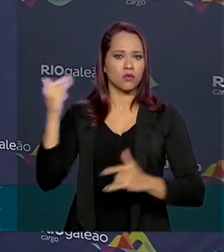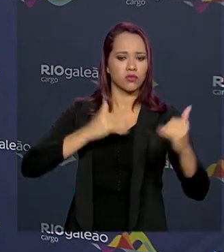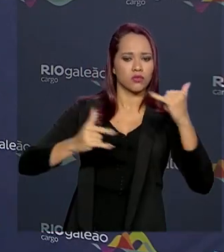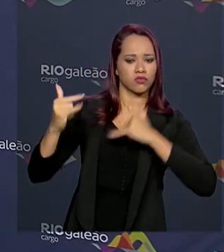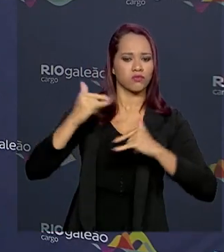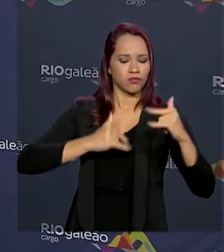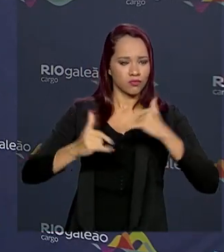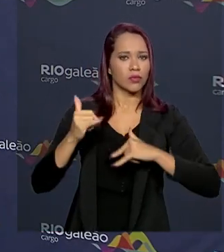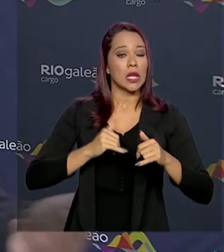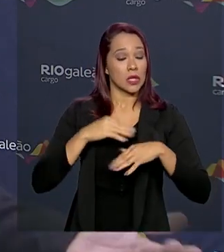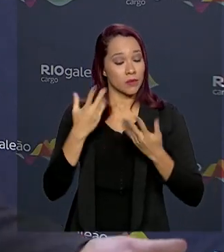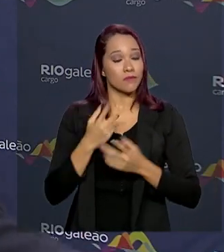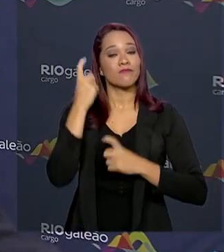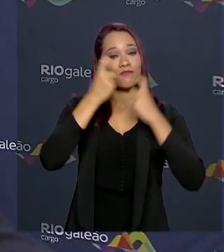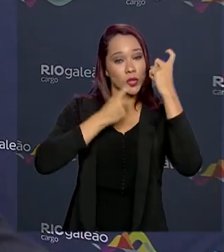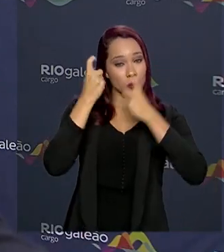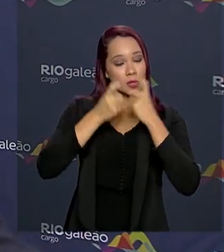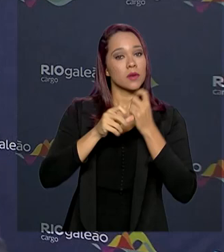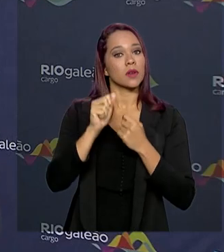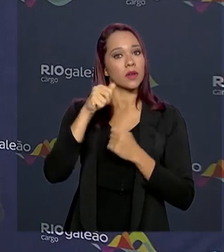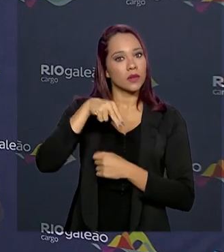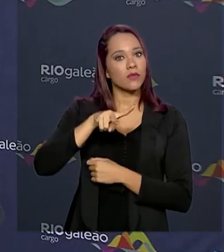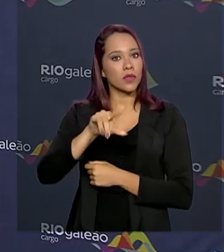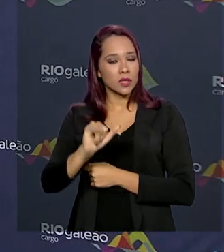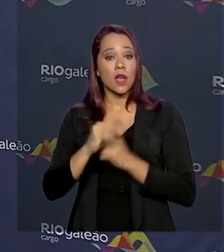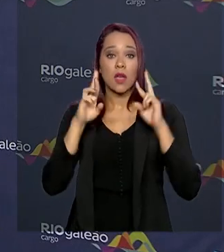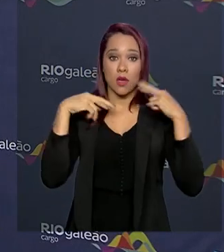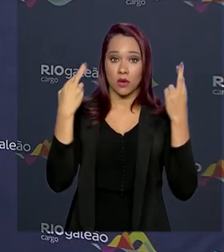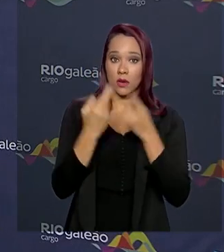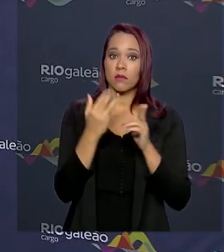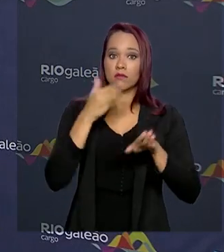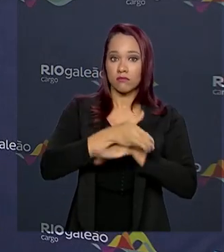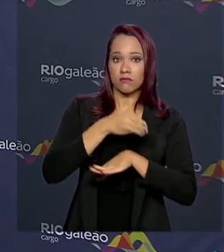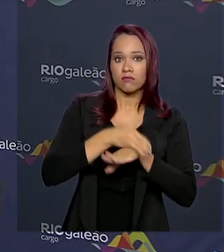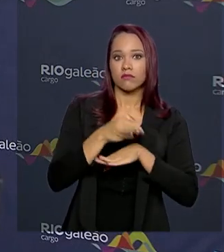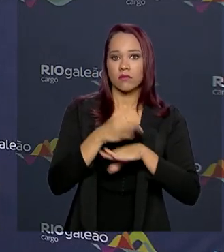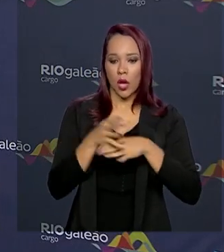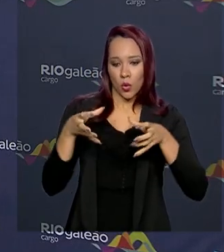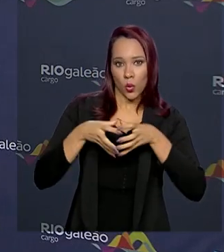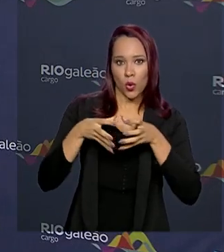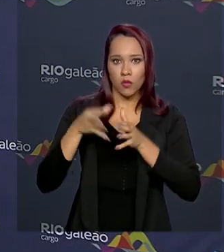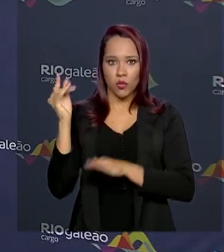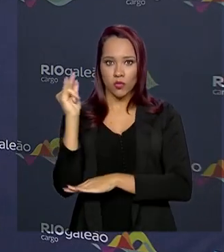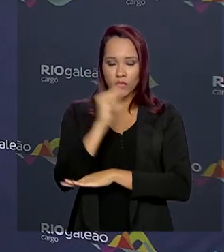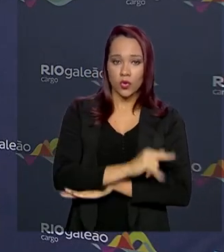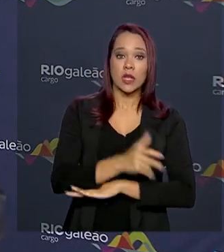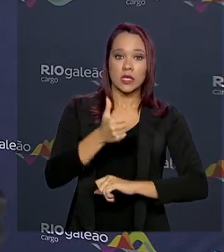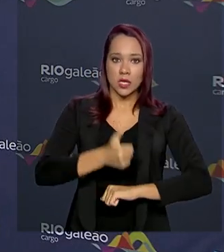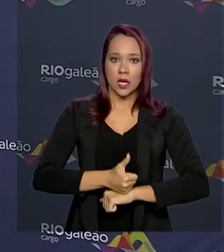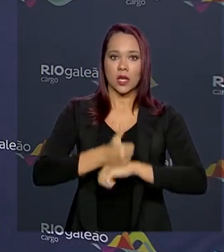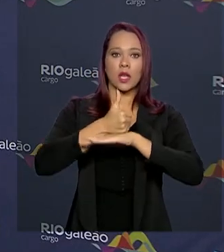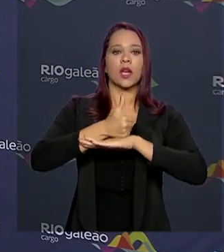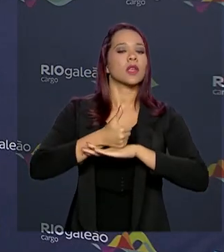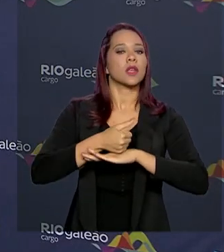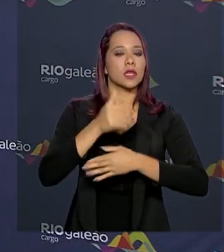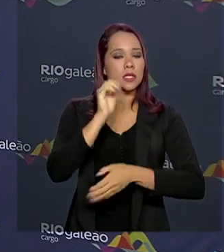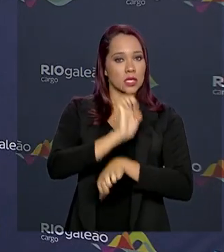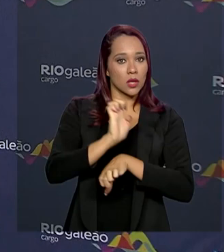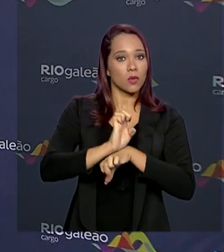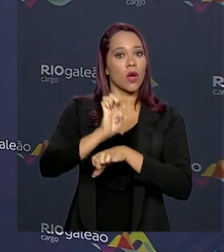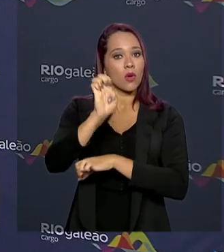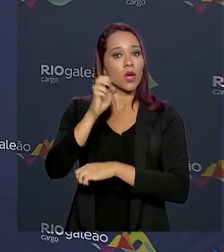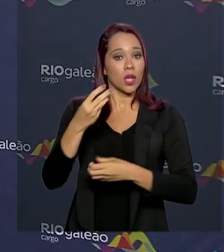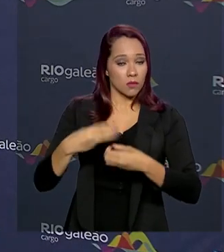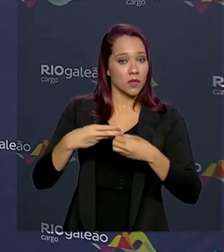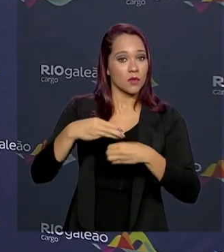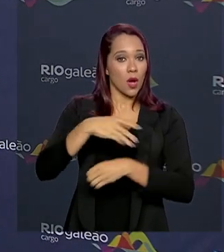essa preocupação da Anvisa. Participaram desta reunião os representantes das companhias aéreas, das Secretarias Estadual e Municipal de Saúde aqui do Rio